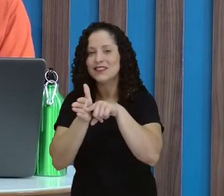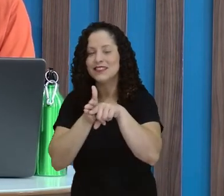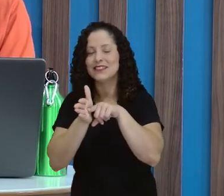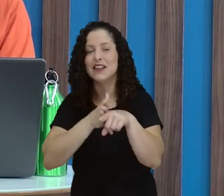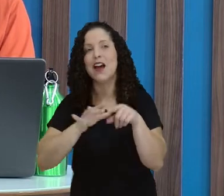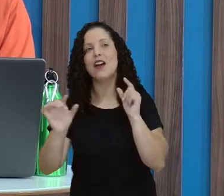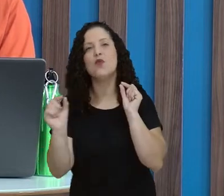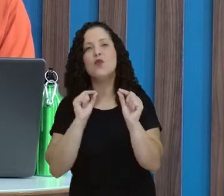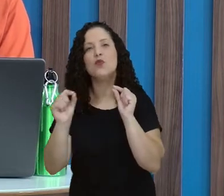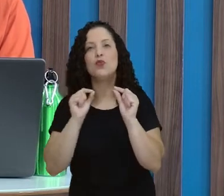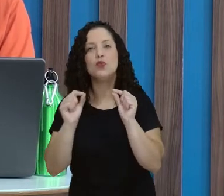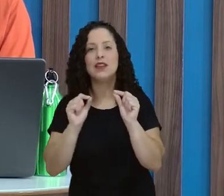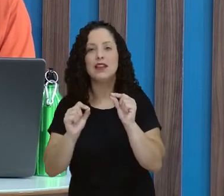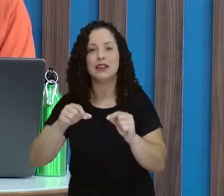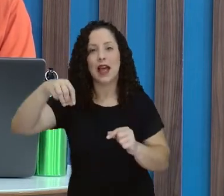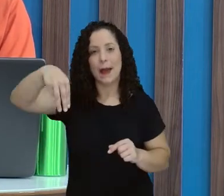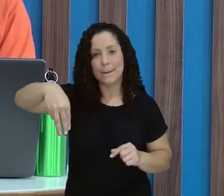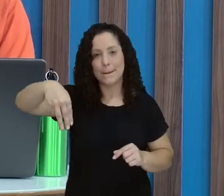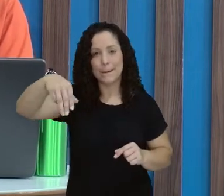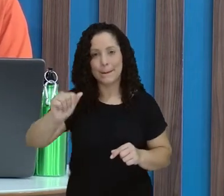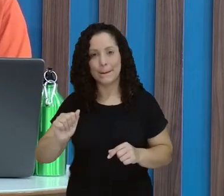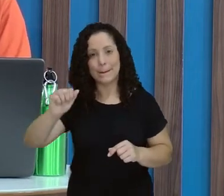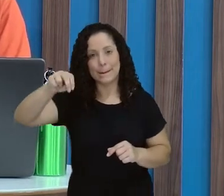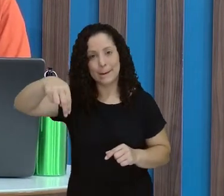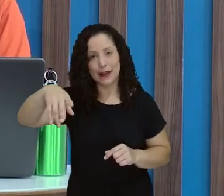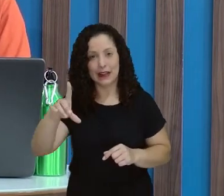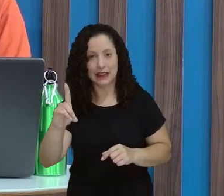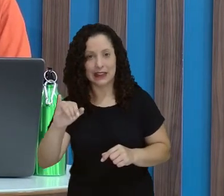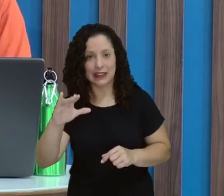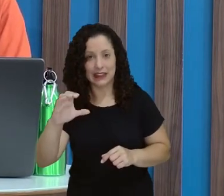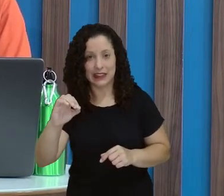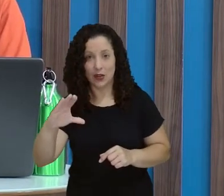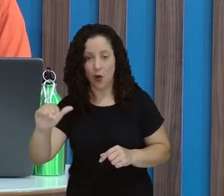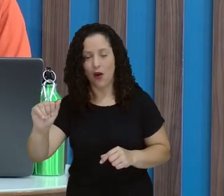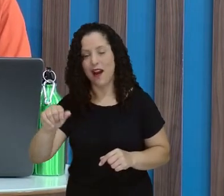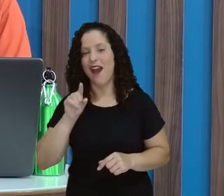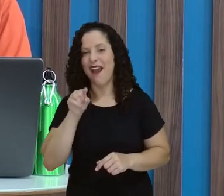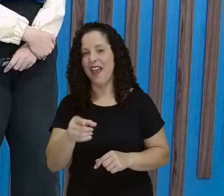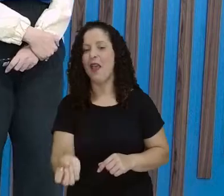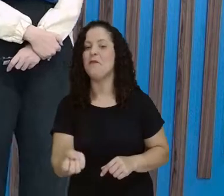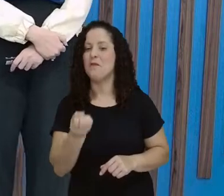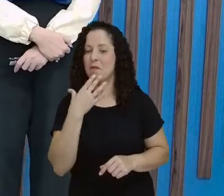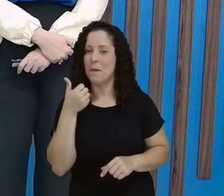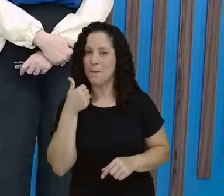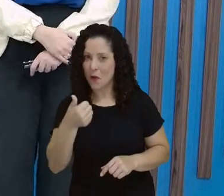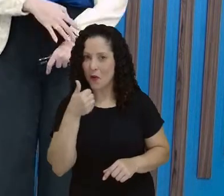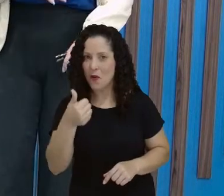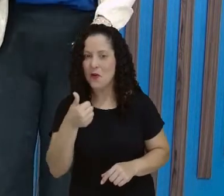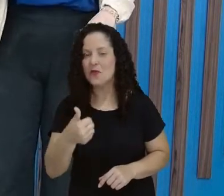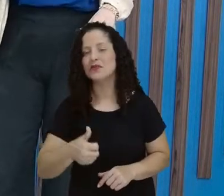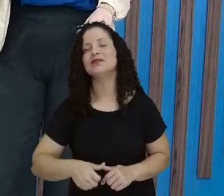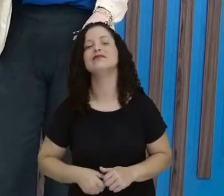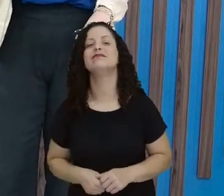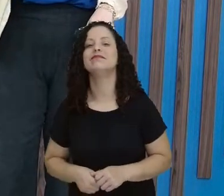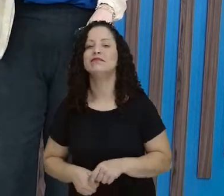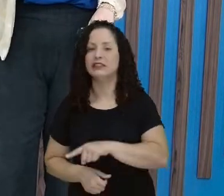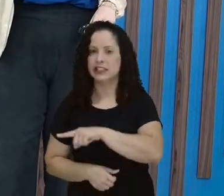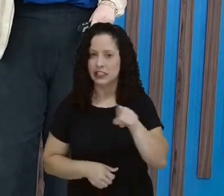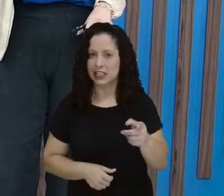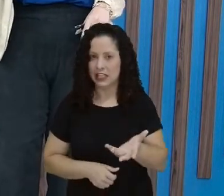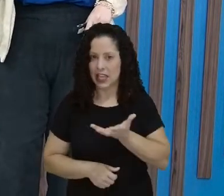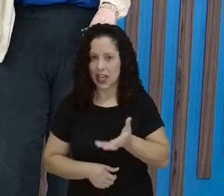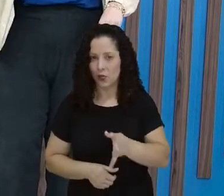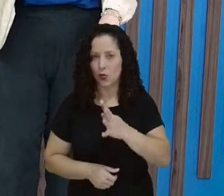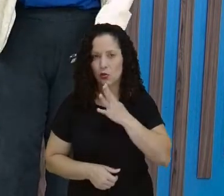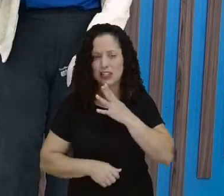Que é a lenda da mandioca. Ah, essa é boa. É verdade, essa é muito boa. Se você também quiser conhecer